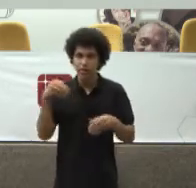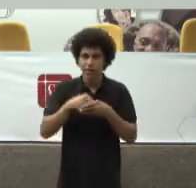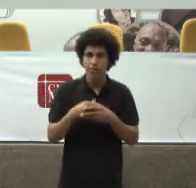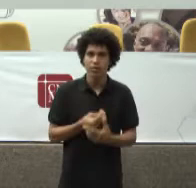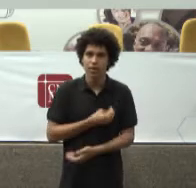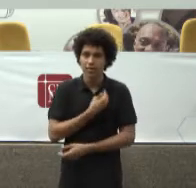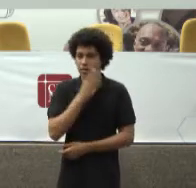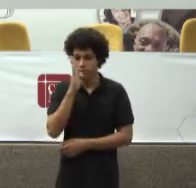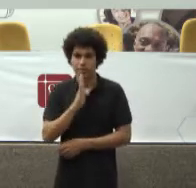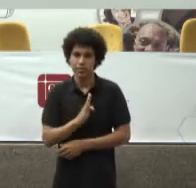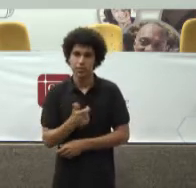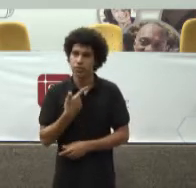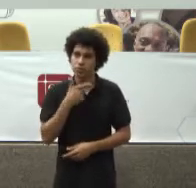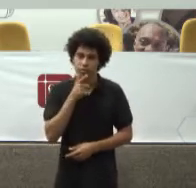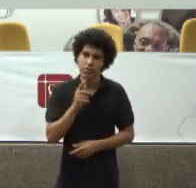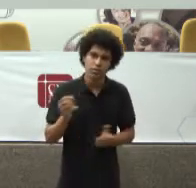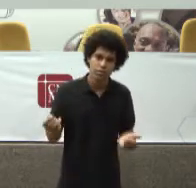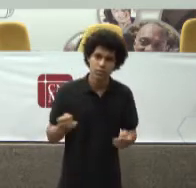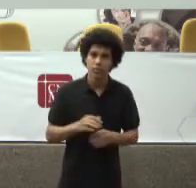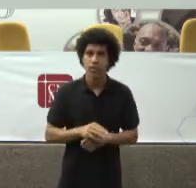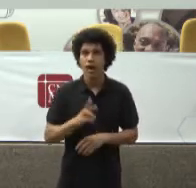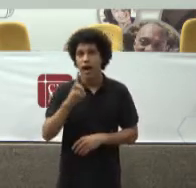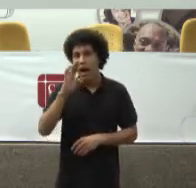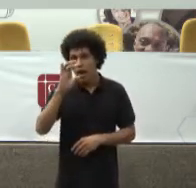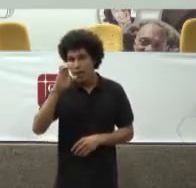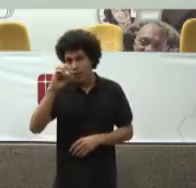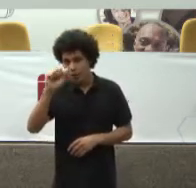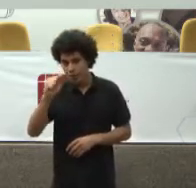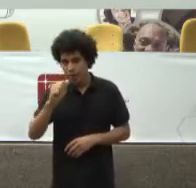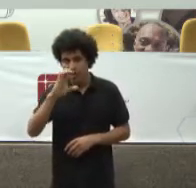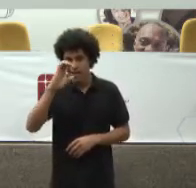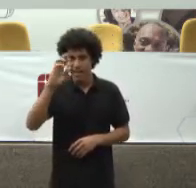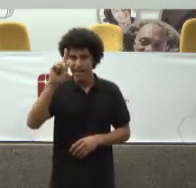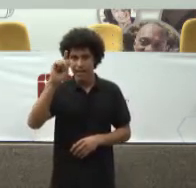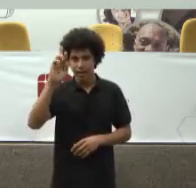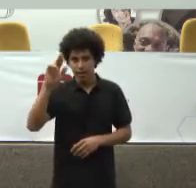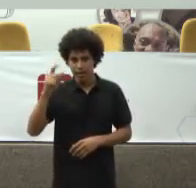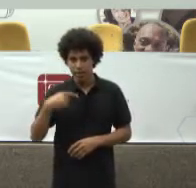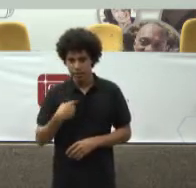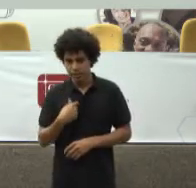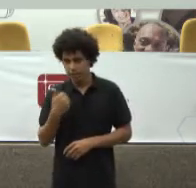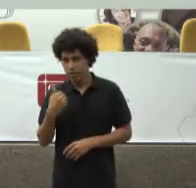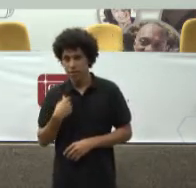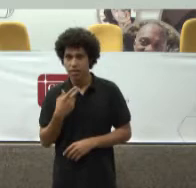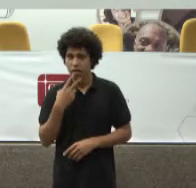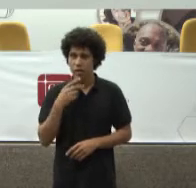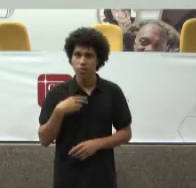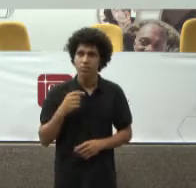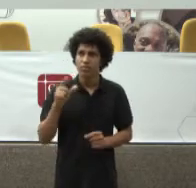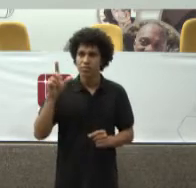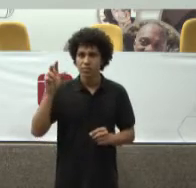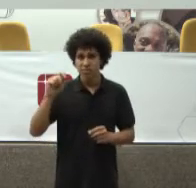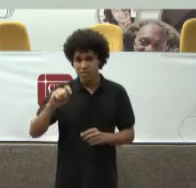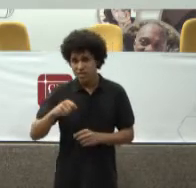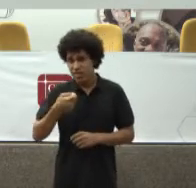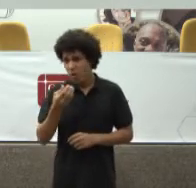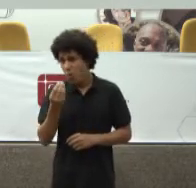Constituição Brasileira A reforma agrária Para mim É um sinal Muito interessante Daquilo que